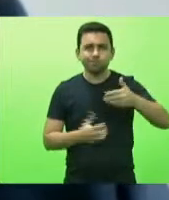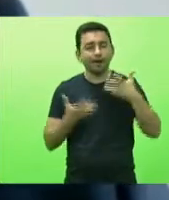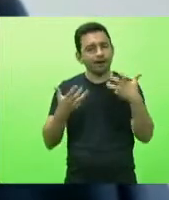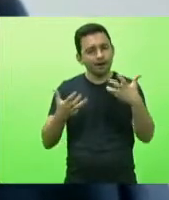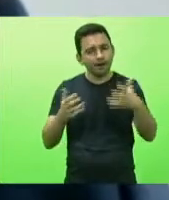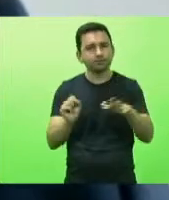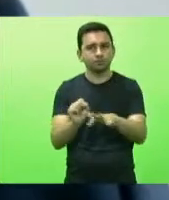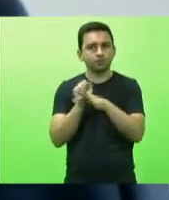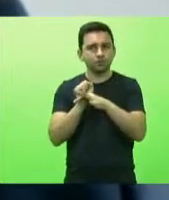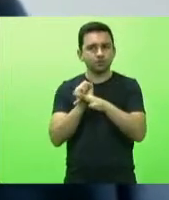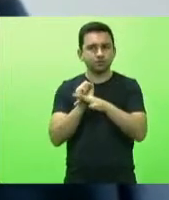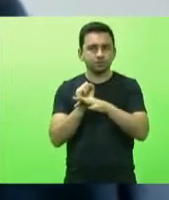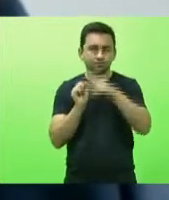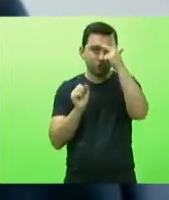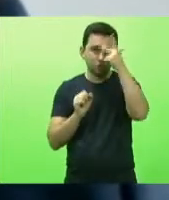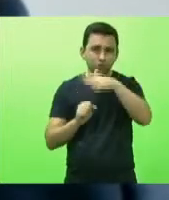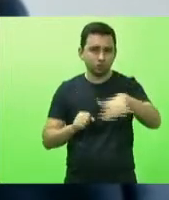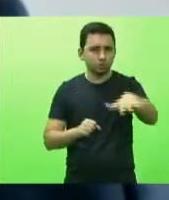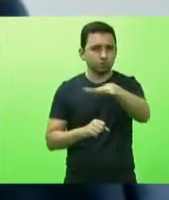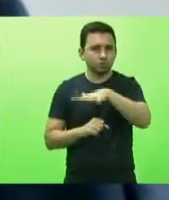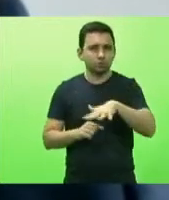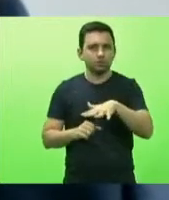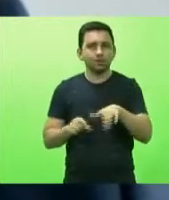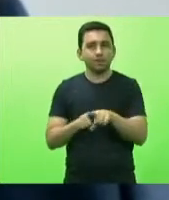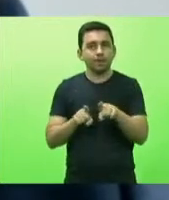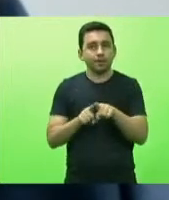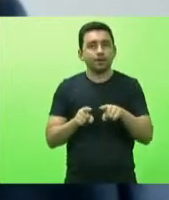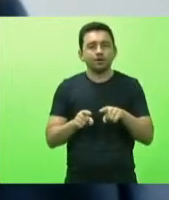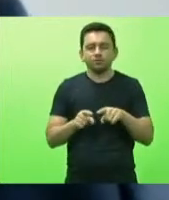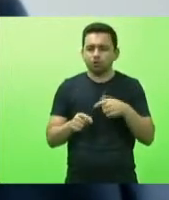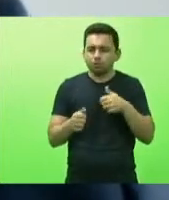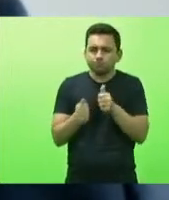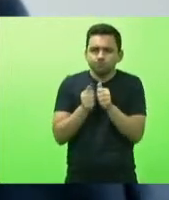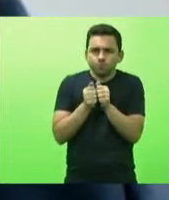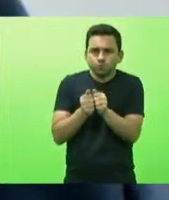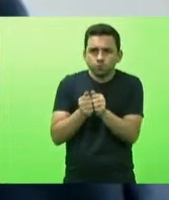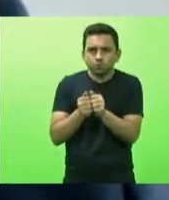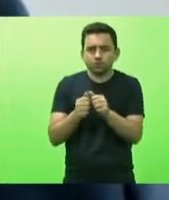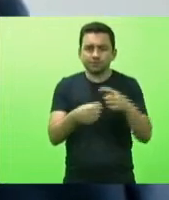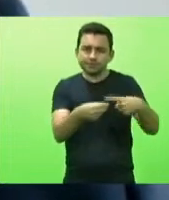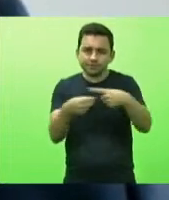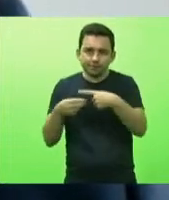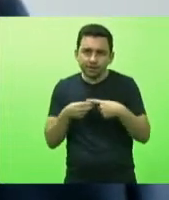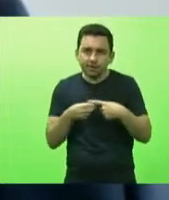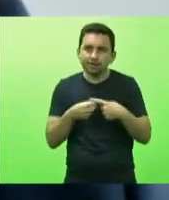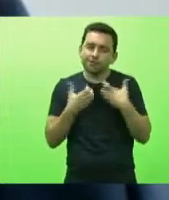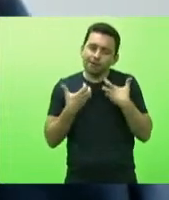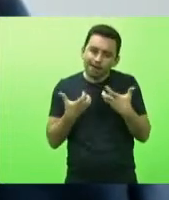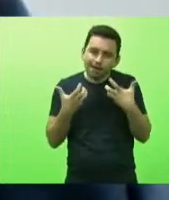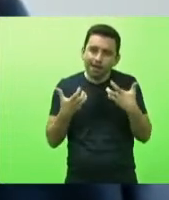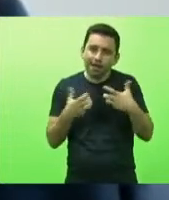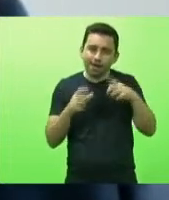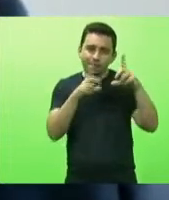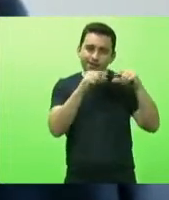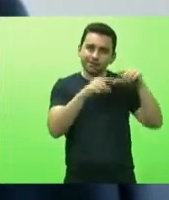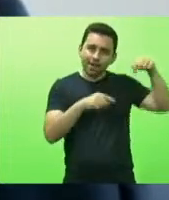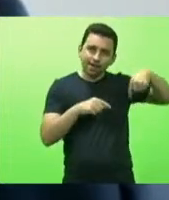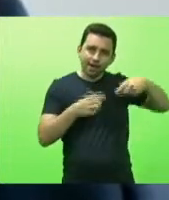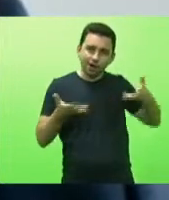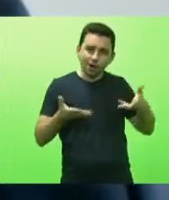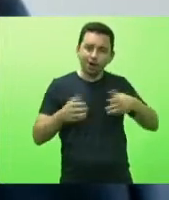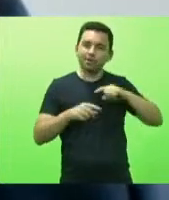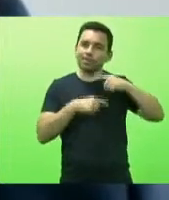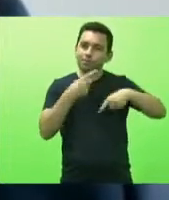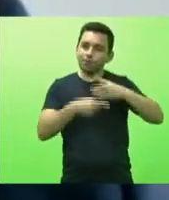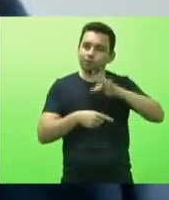em saúde para as pessoas a gente está muito próximo dos municípios e eu espero levar boas notícias aqui de Brasília a respeito das